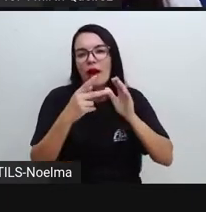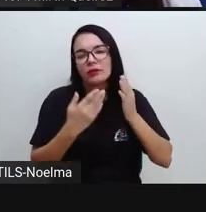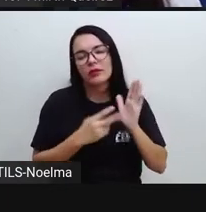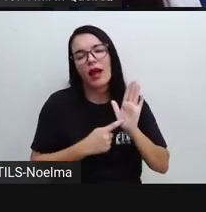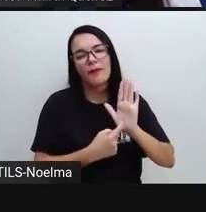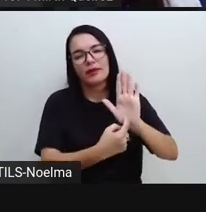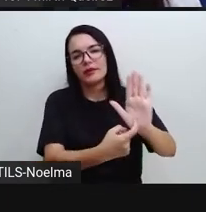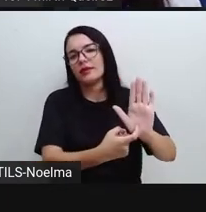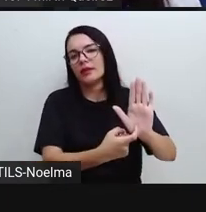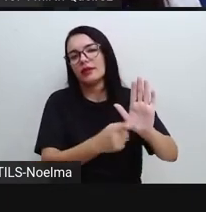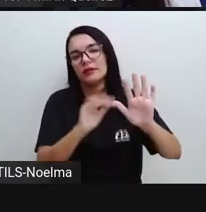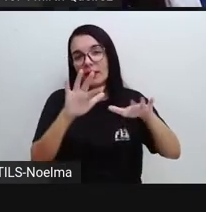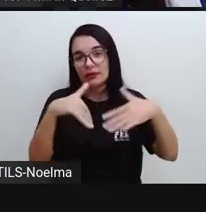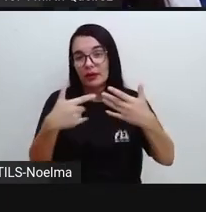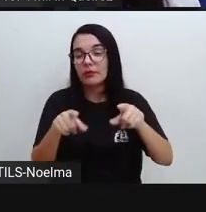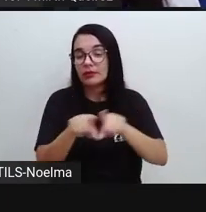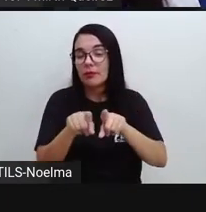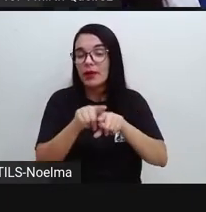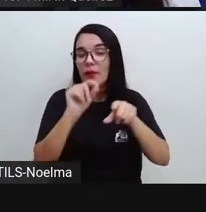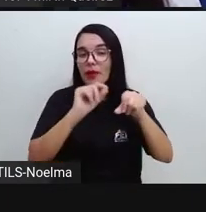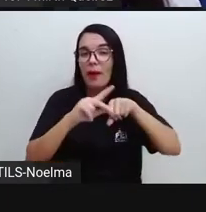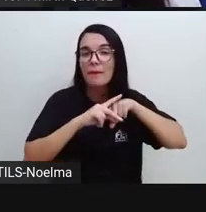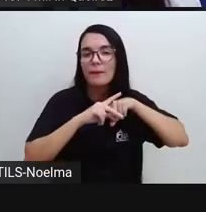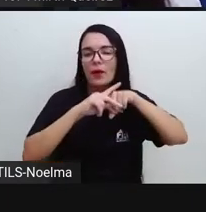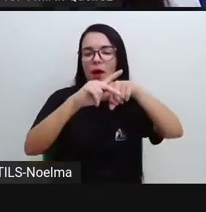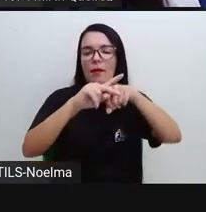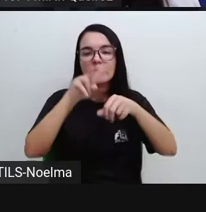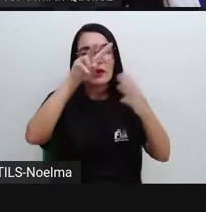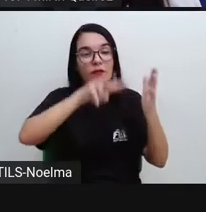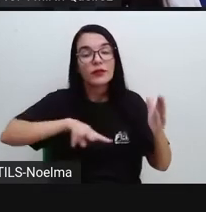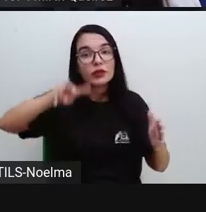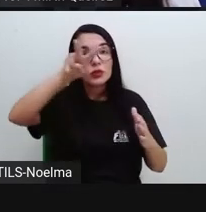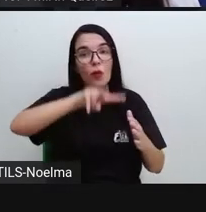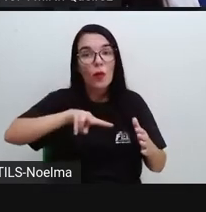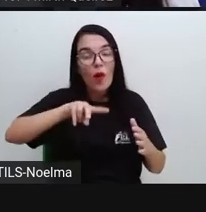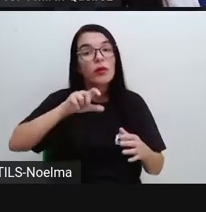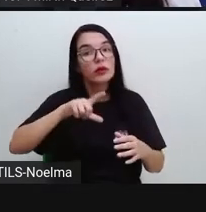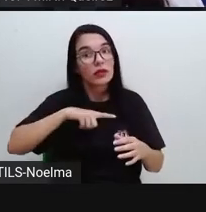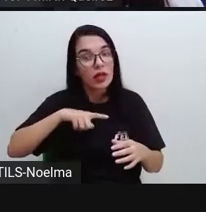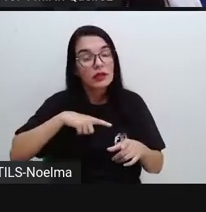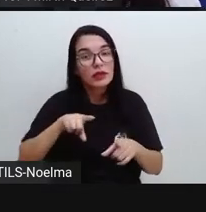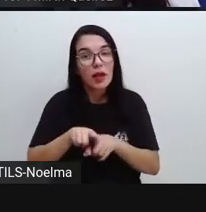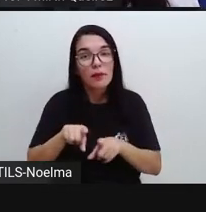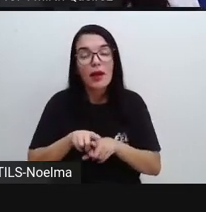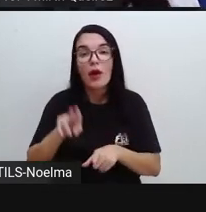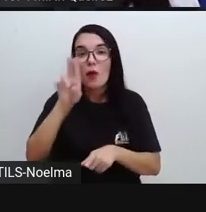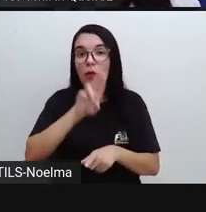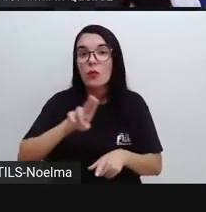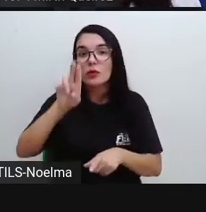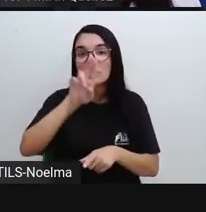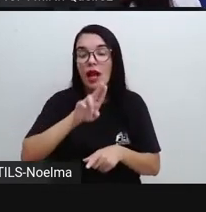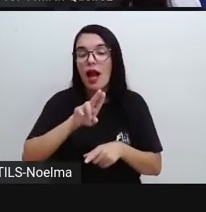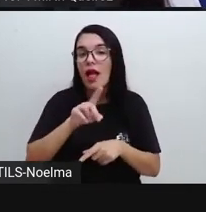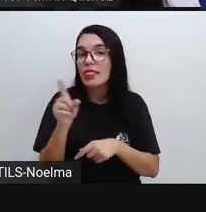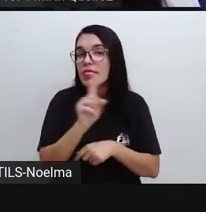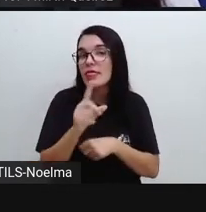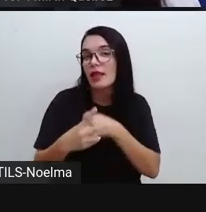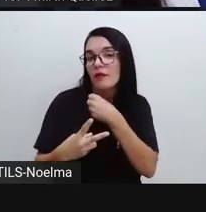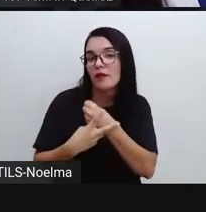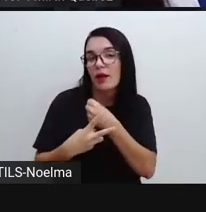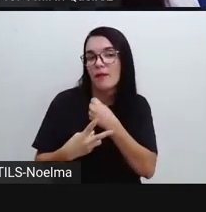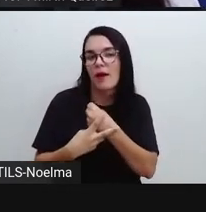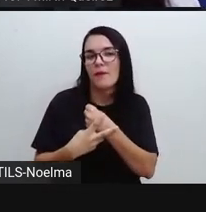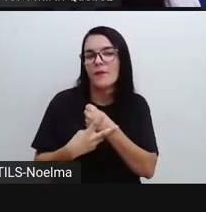poesia visual, ela vai utilizar recursos não formais para expressar as mais diversas situações.